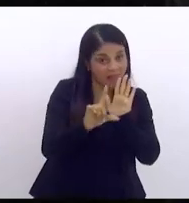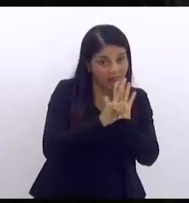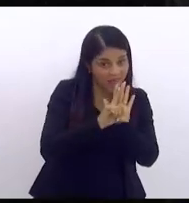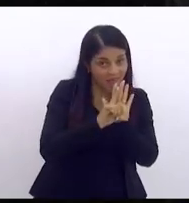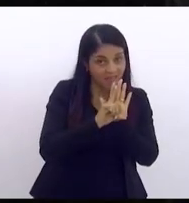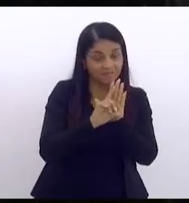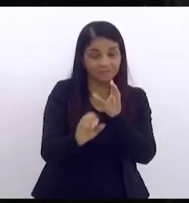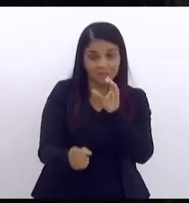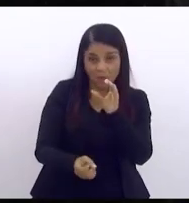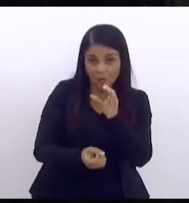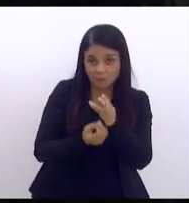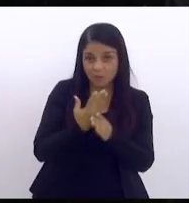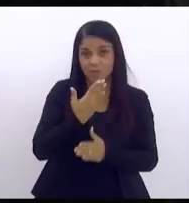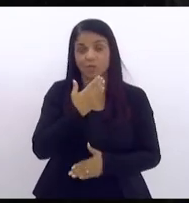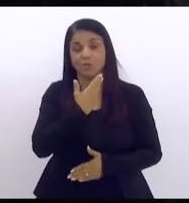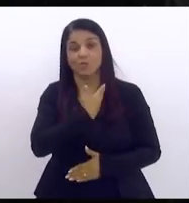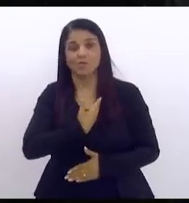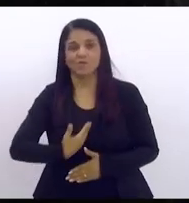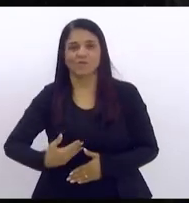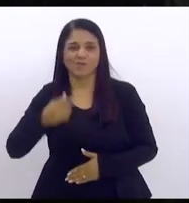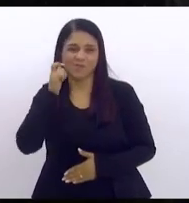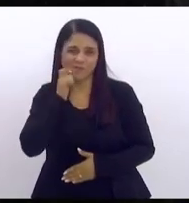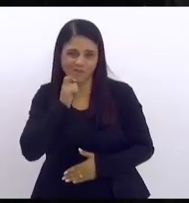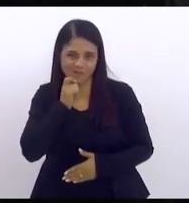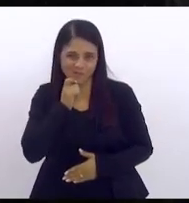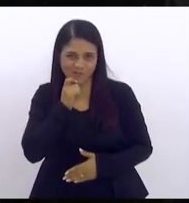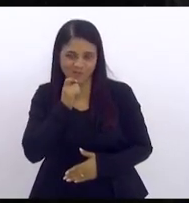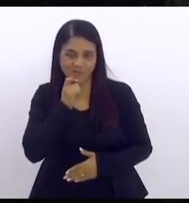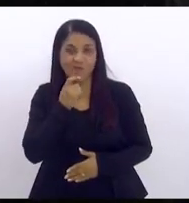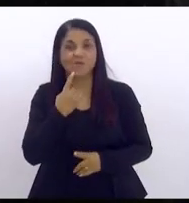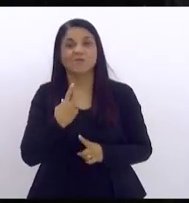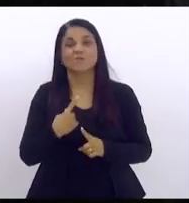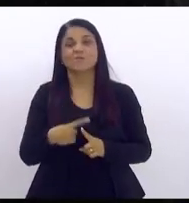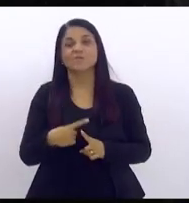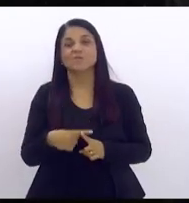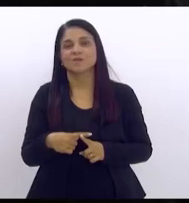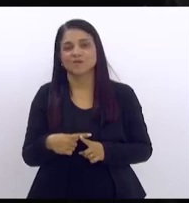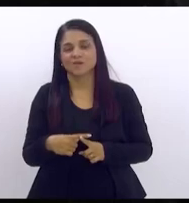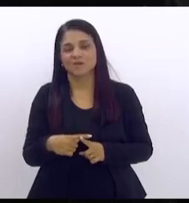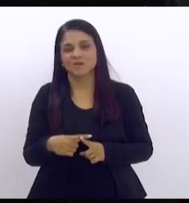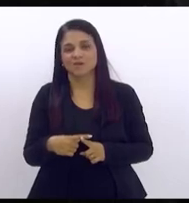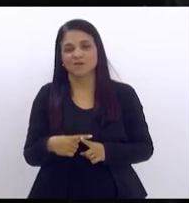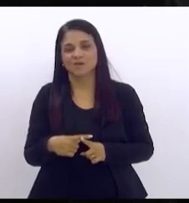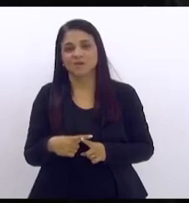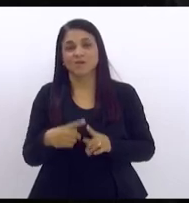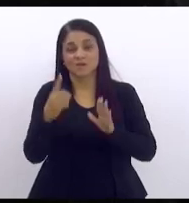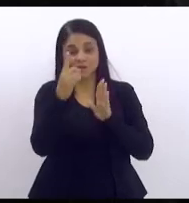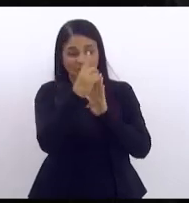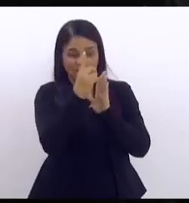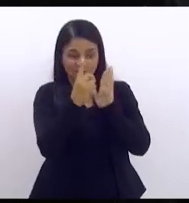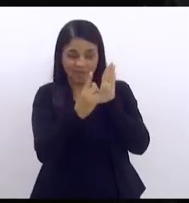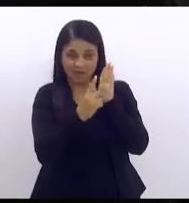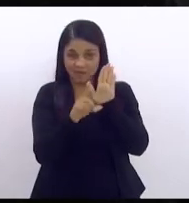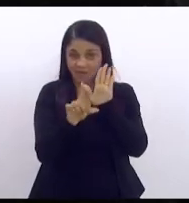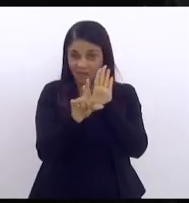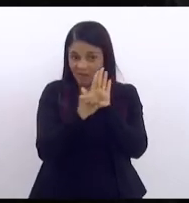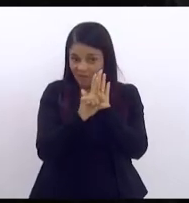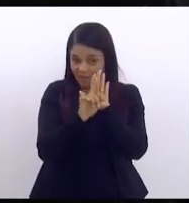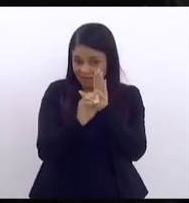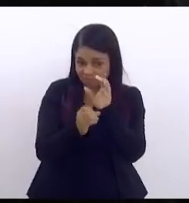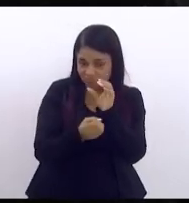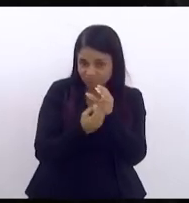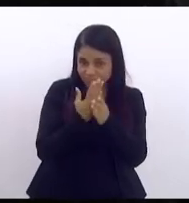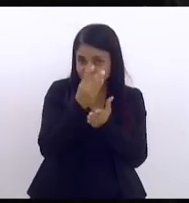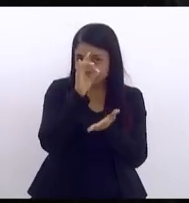do governador porque porque o decreto lei a origem